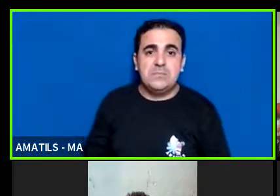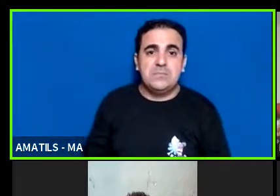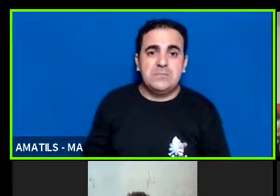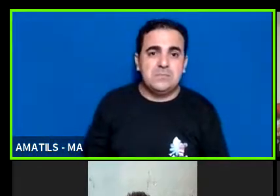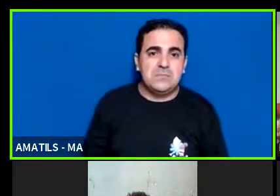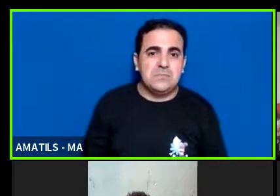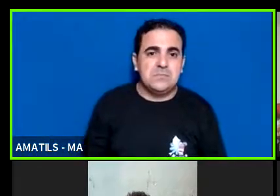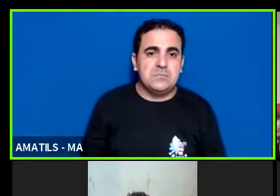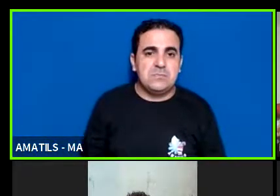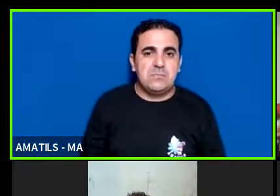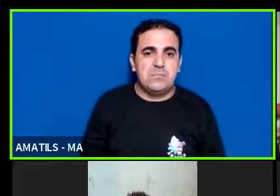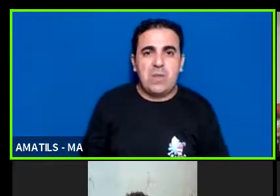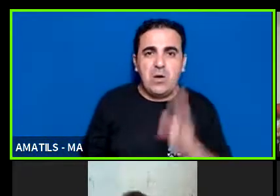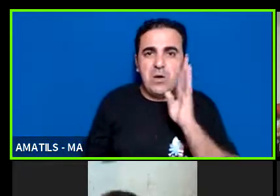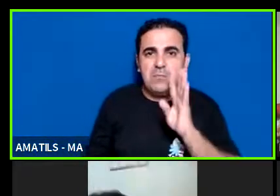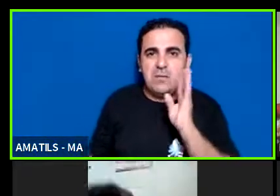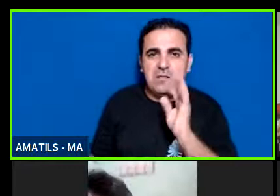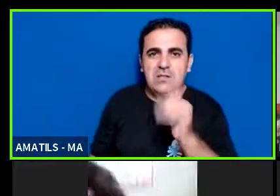beleza